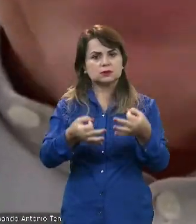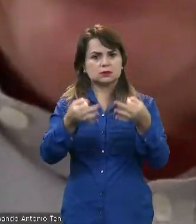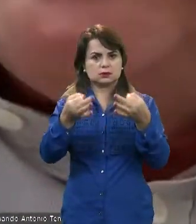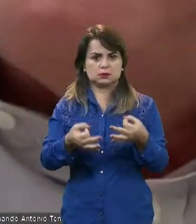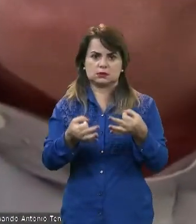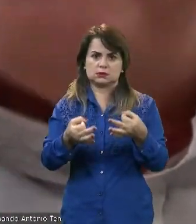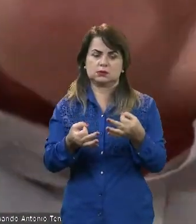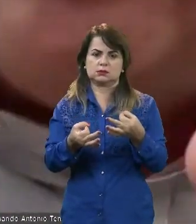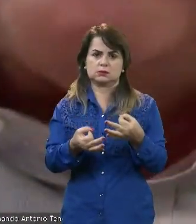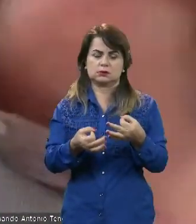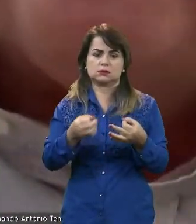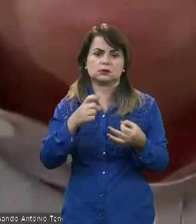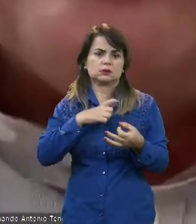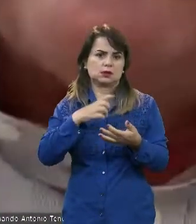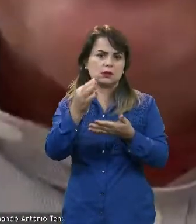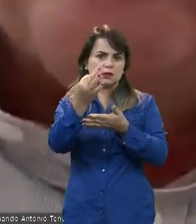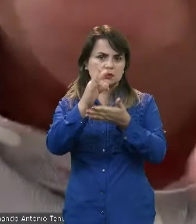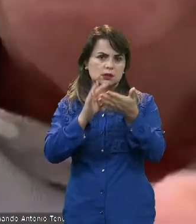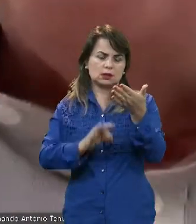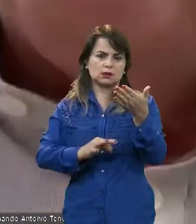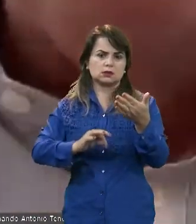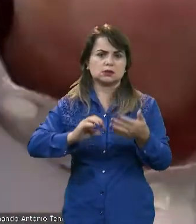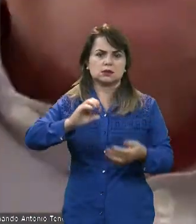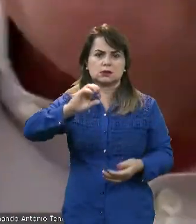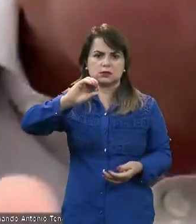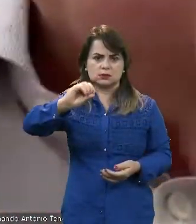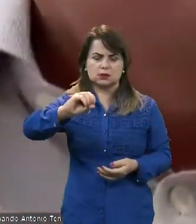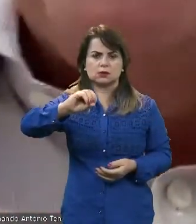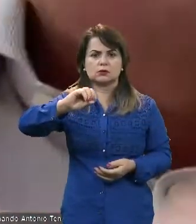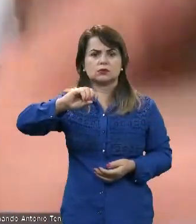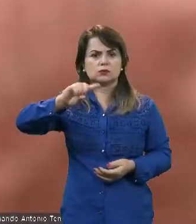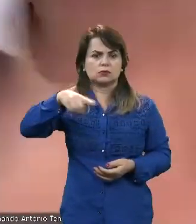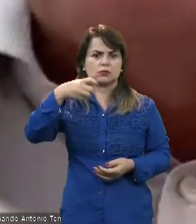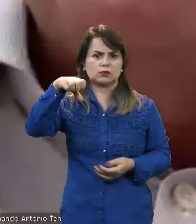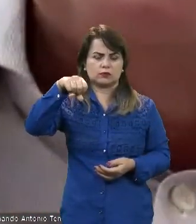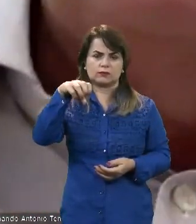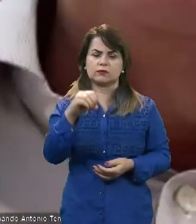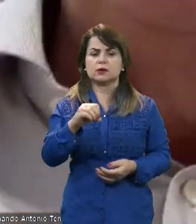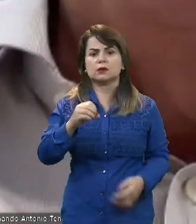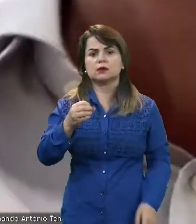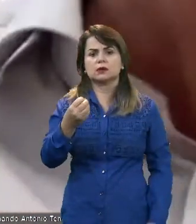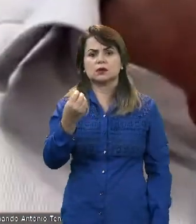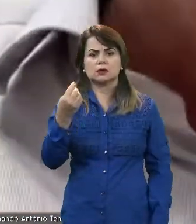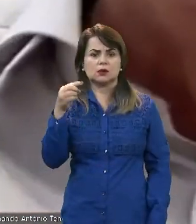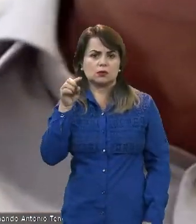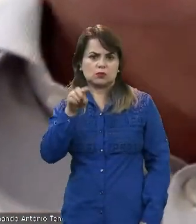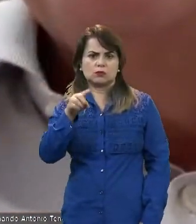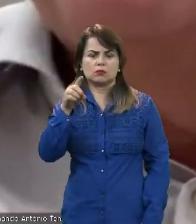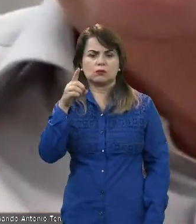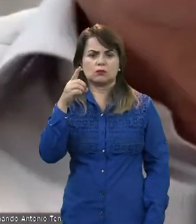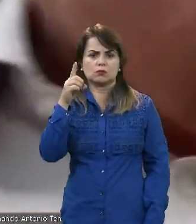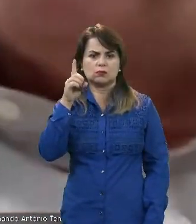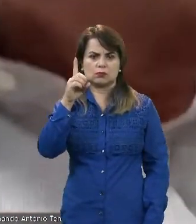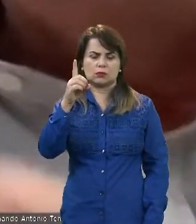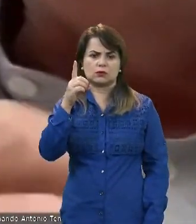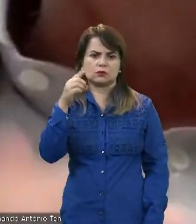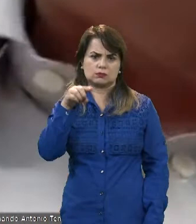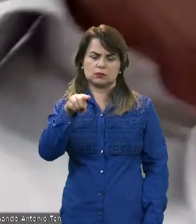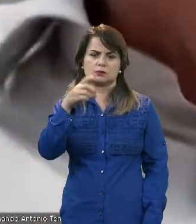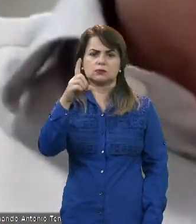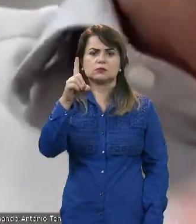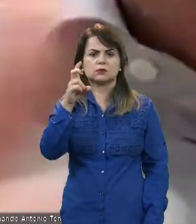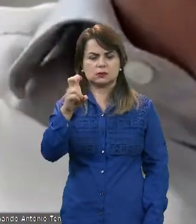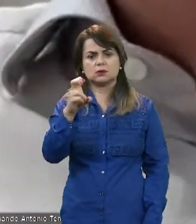vamos ter taxa aí de 0,90, 0,95, 1%, 1,10, 1,15, 1,30, pode ter 1